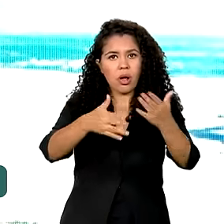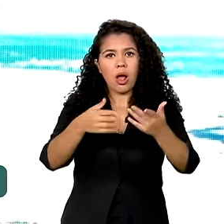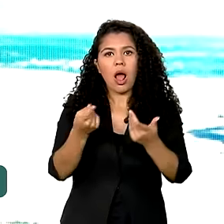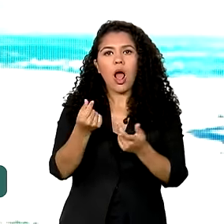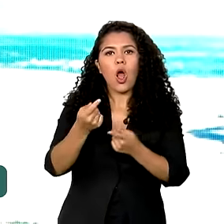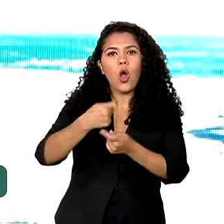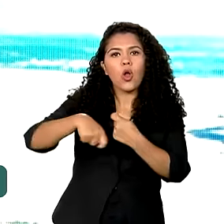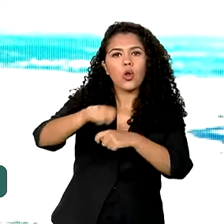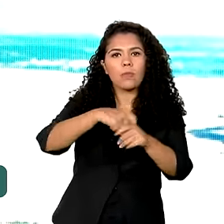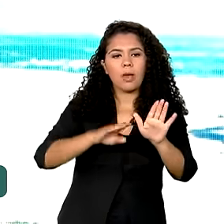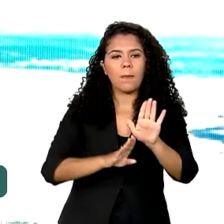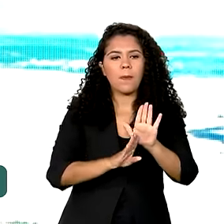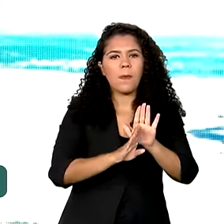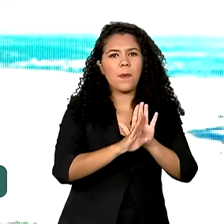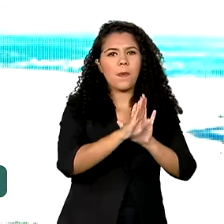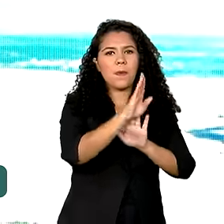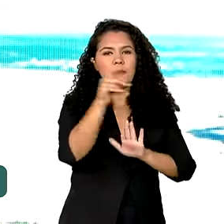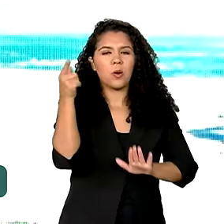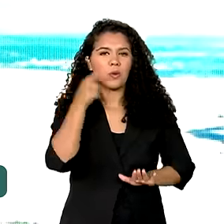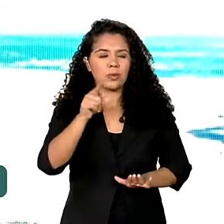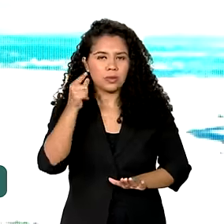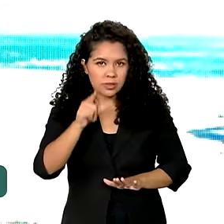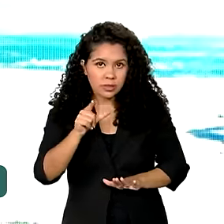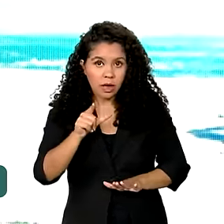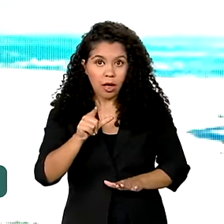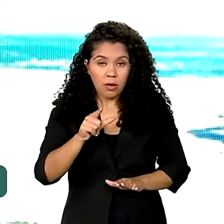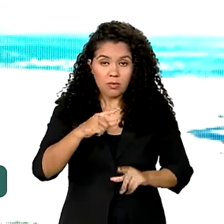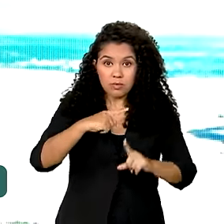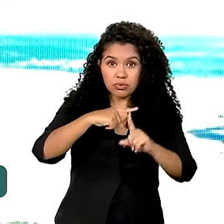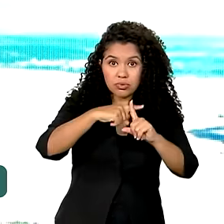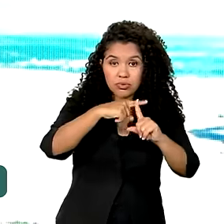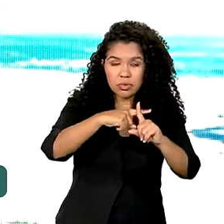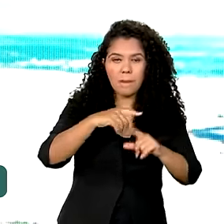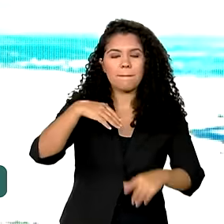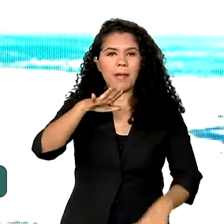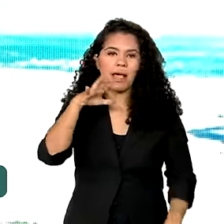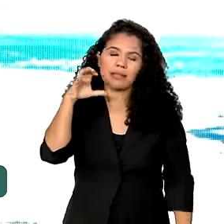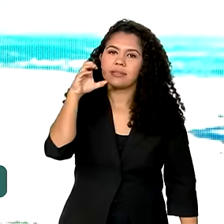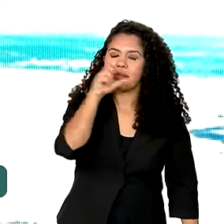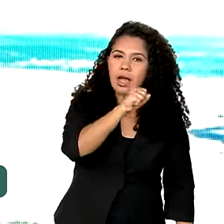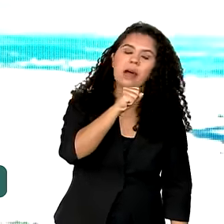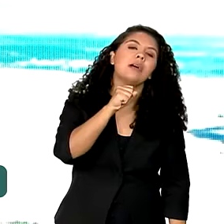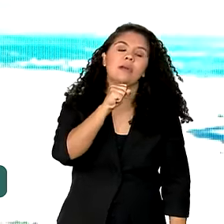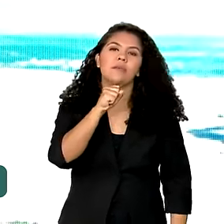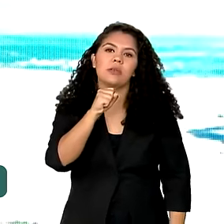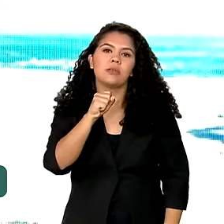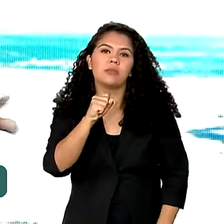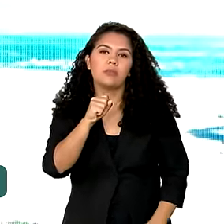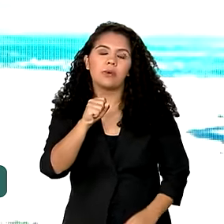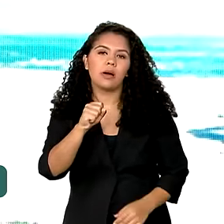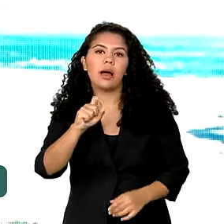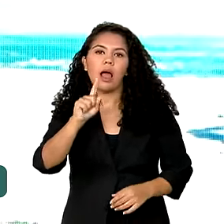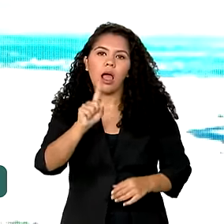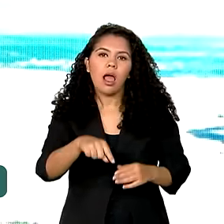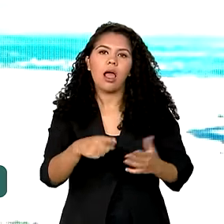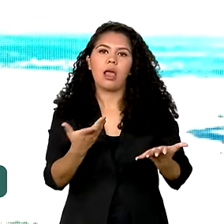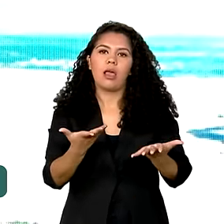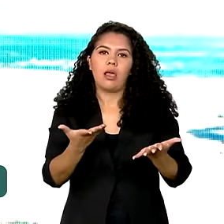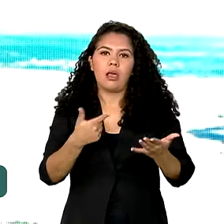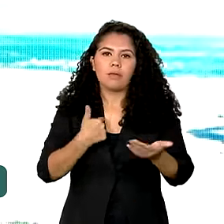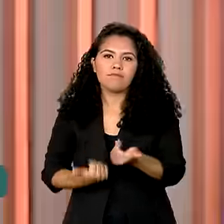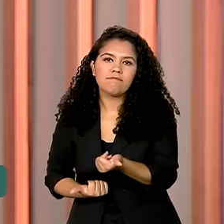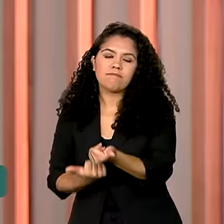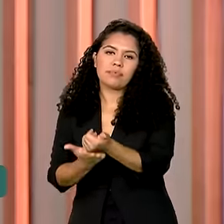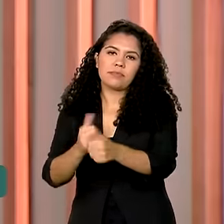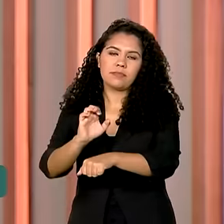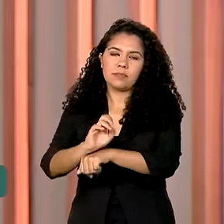tem por que não crescer. E quanto mais a economia crescer, mais rápido será, sabe, o tratamento com o Rio Grande do